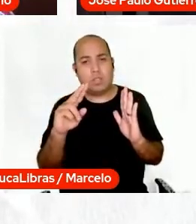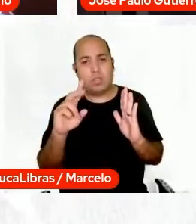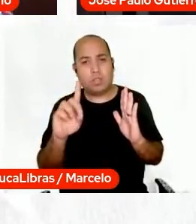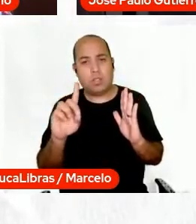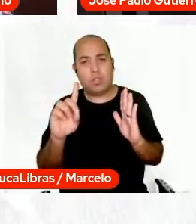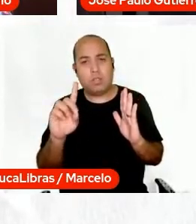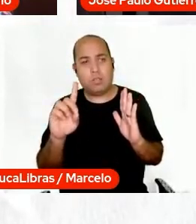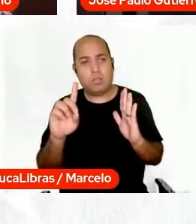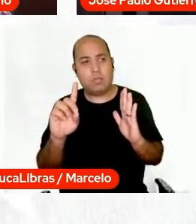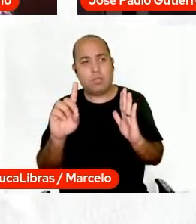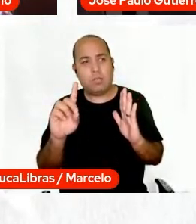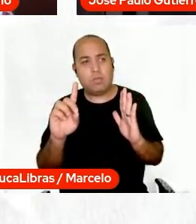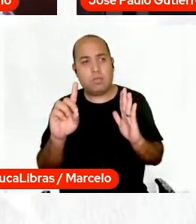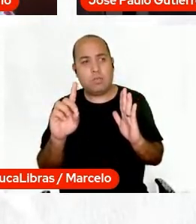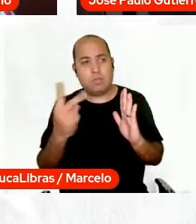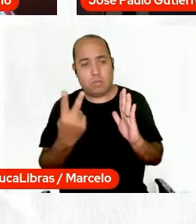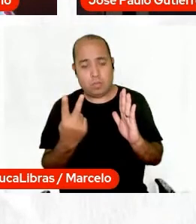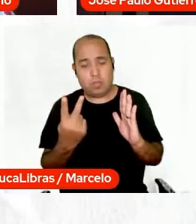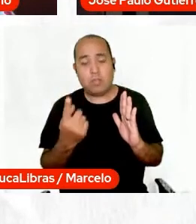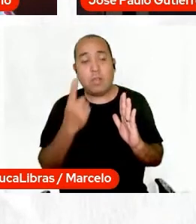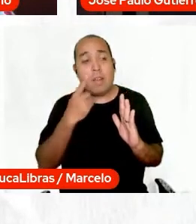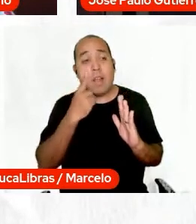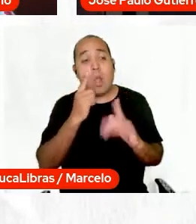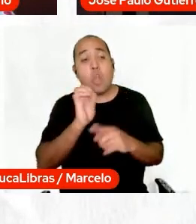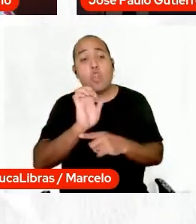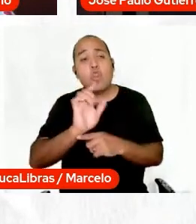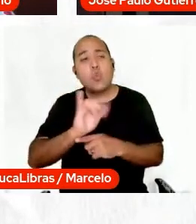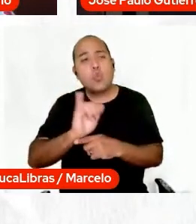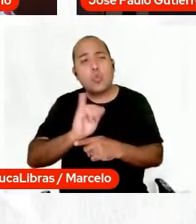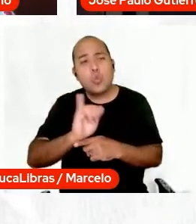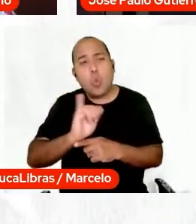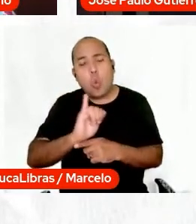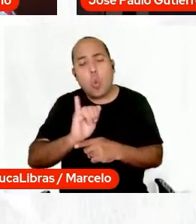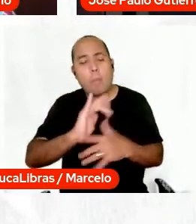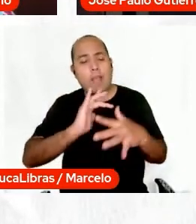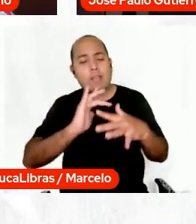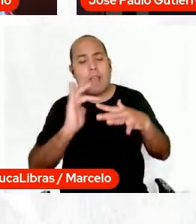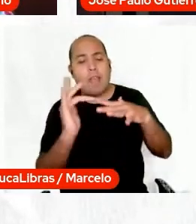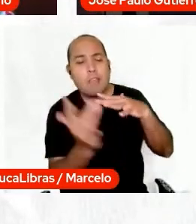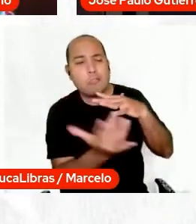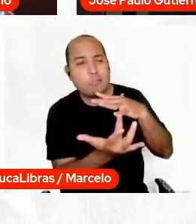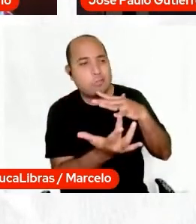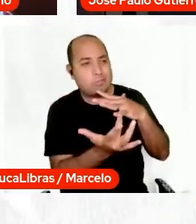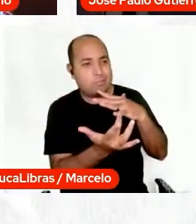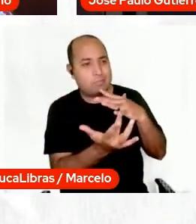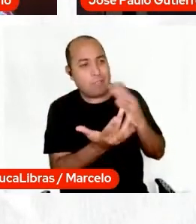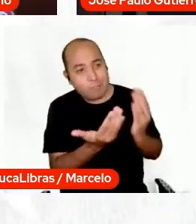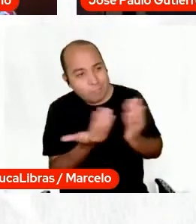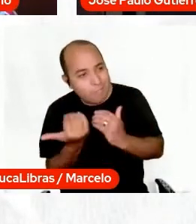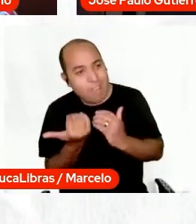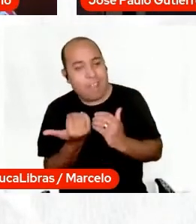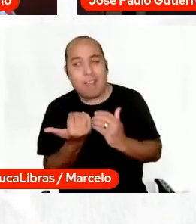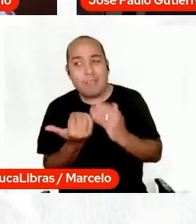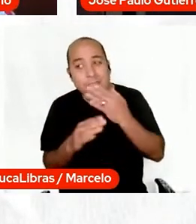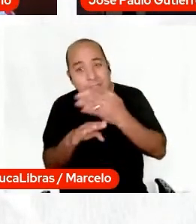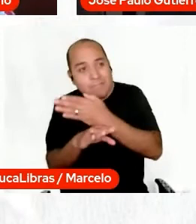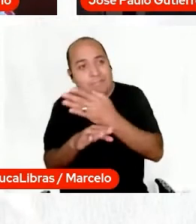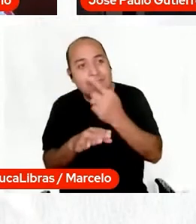o nosso canal no YouTube, nas nossas redes sociais, né, então, fiquem à vontade de